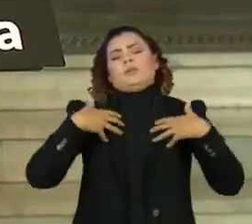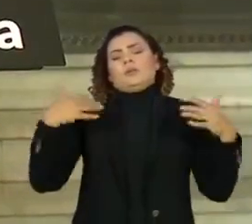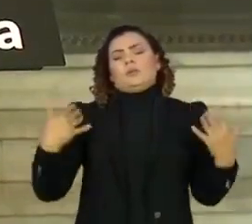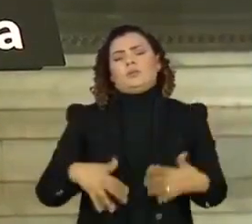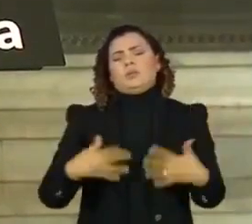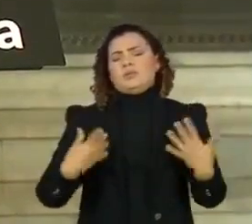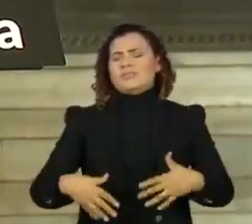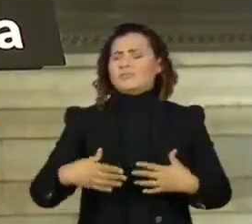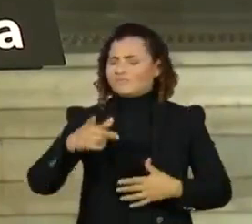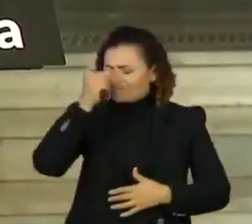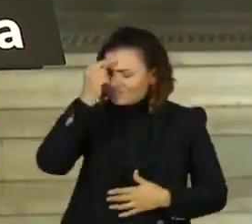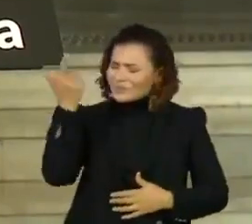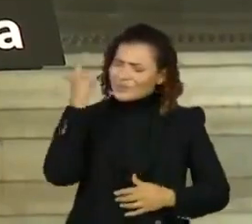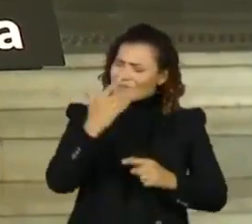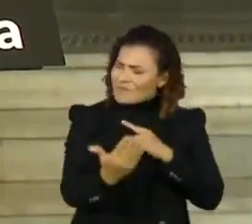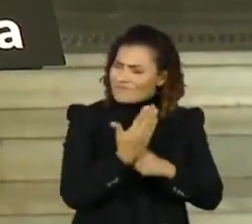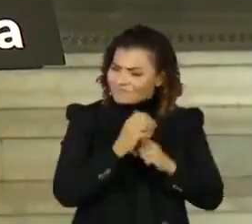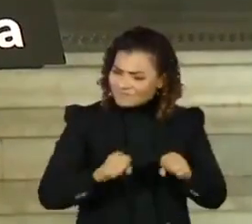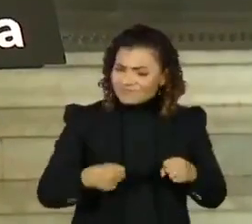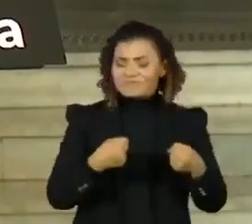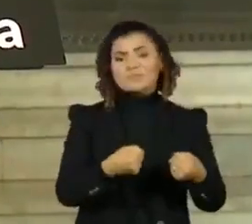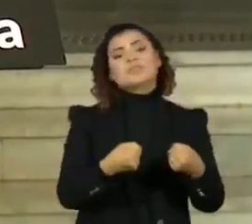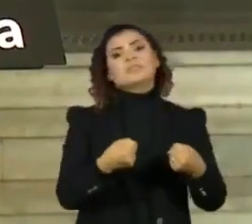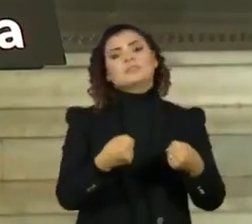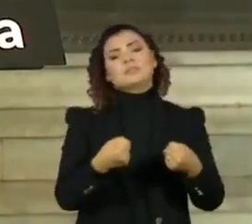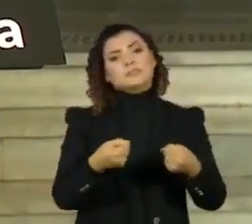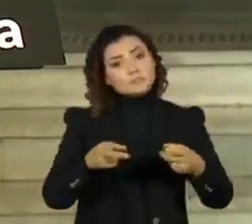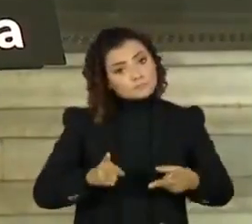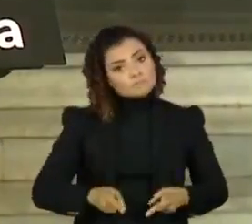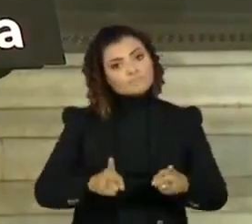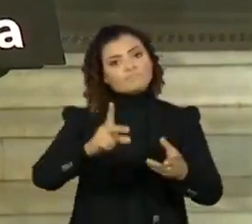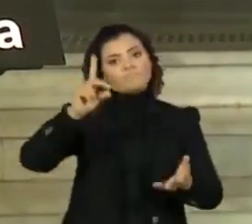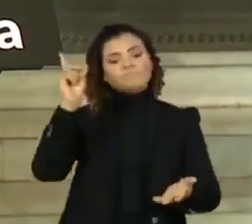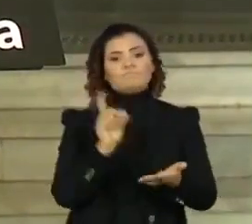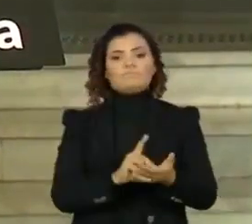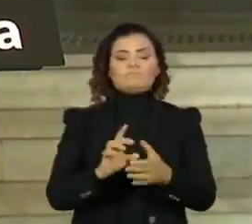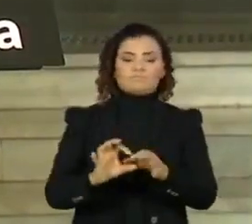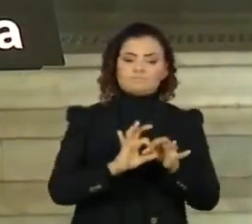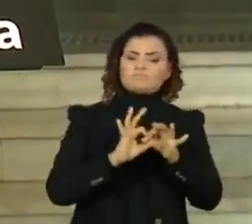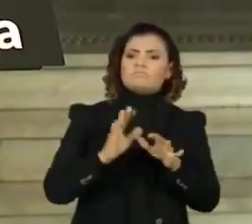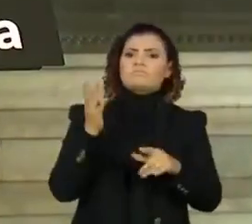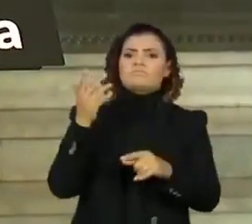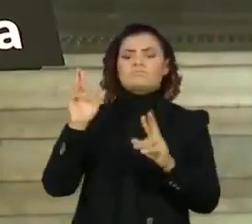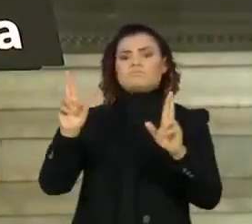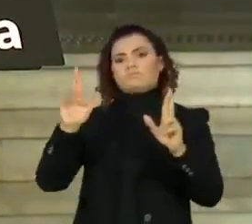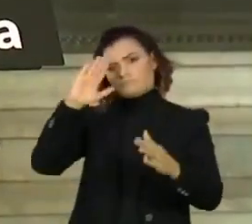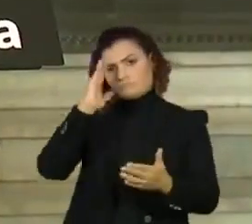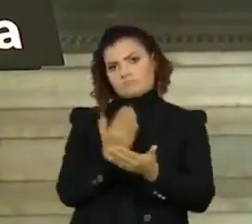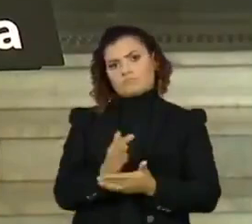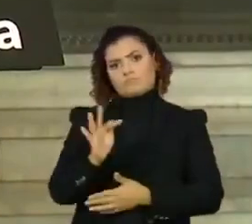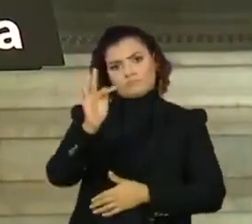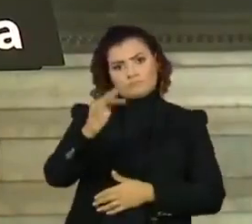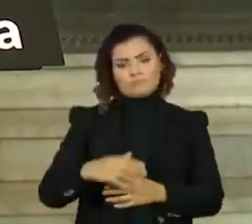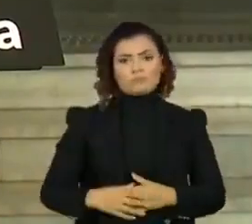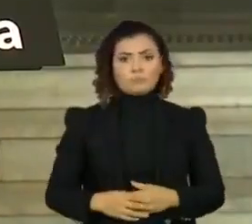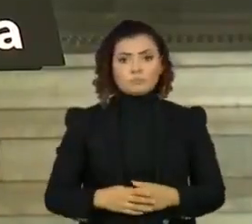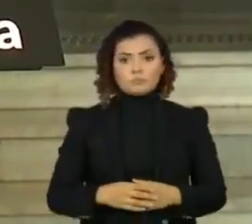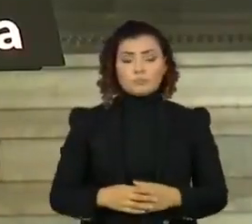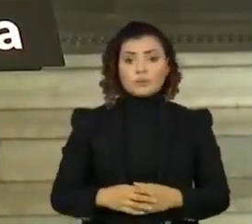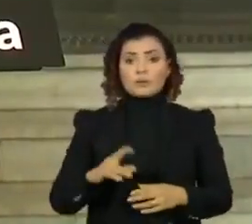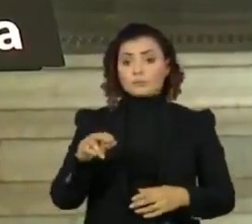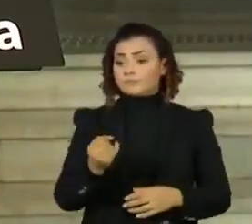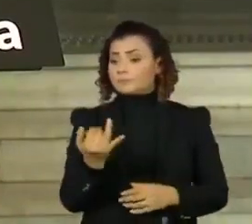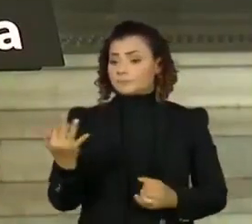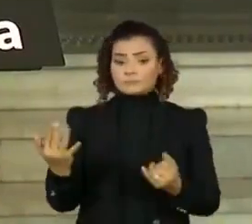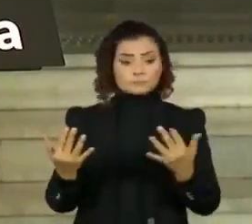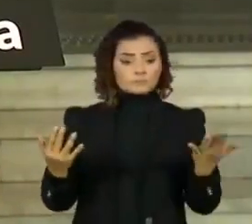bálsamo, que nos dignifica e nos traz realmente a esperança. Apesar de falar em números